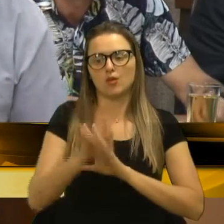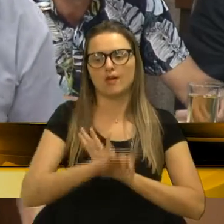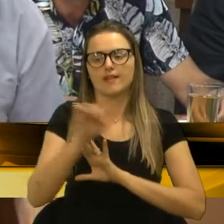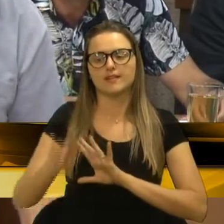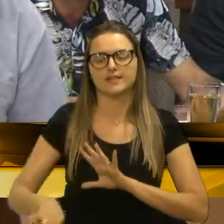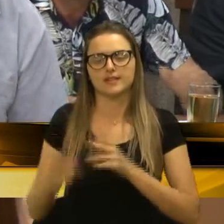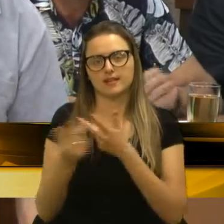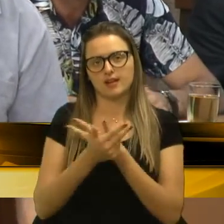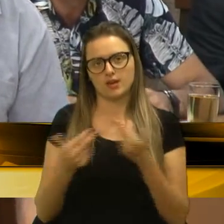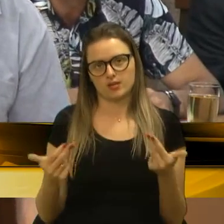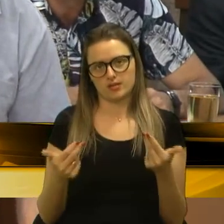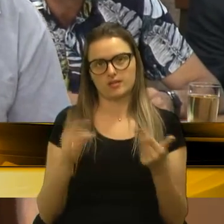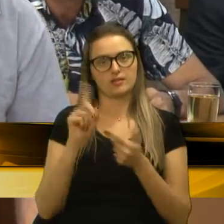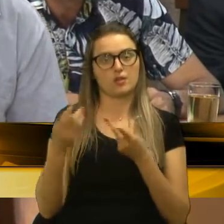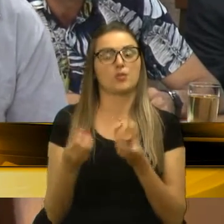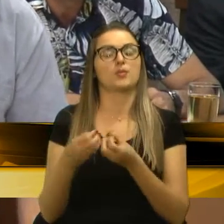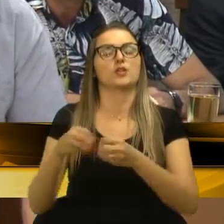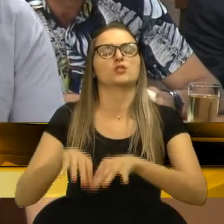os servidores.